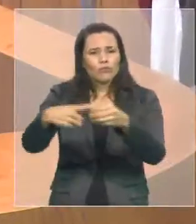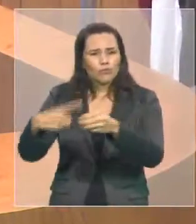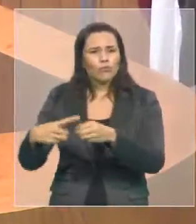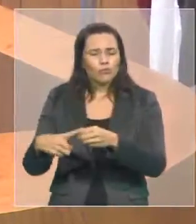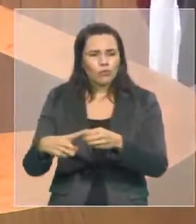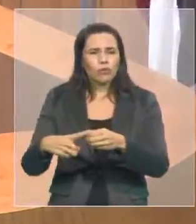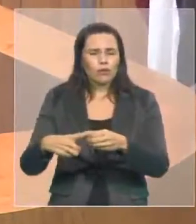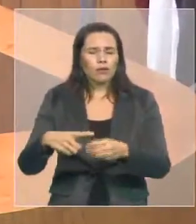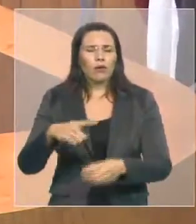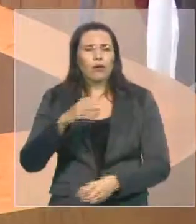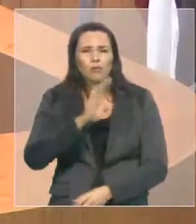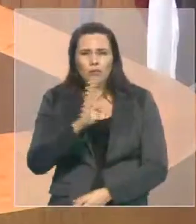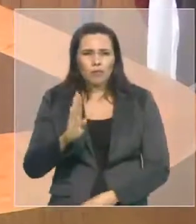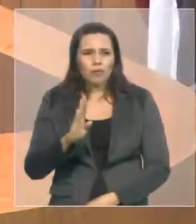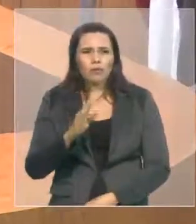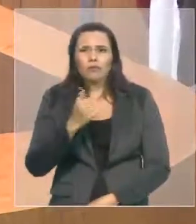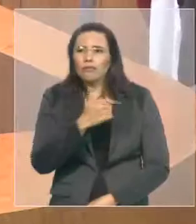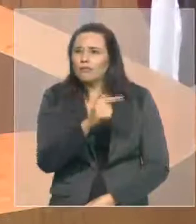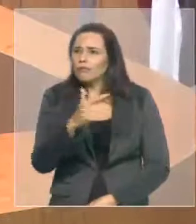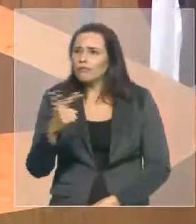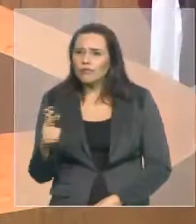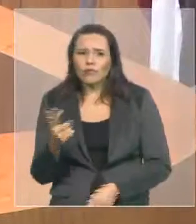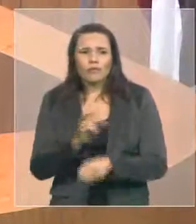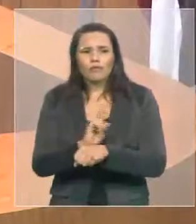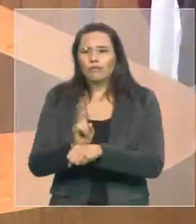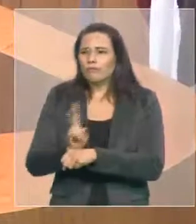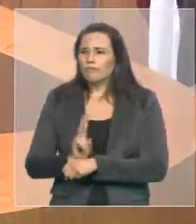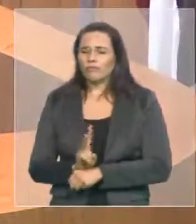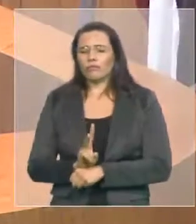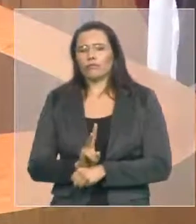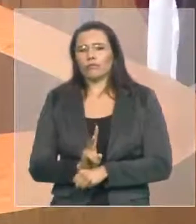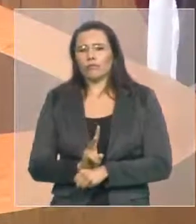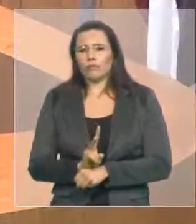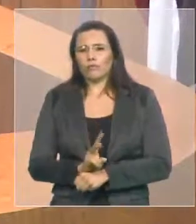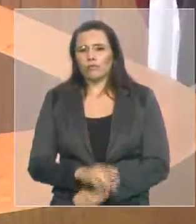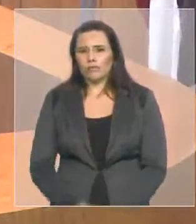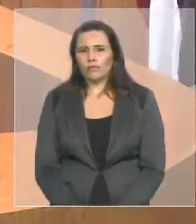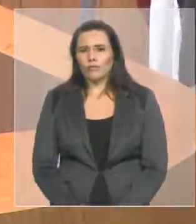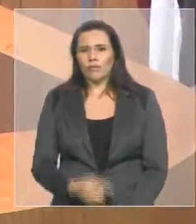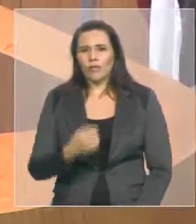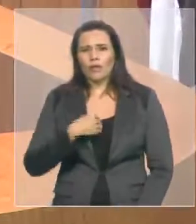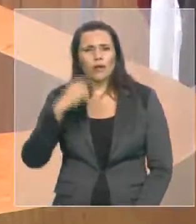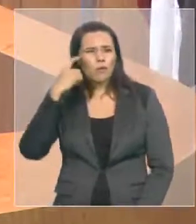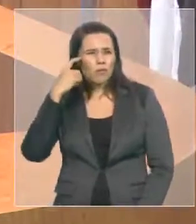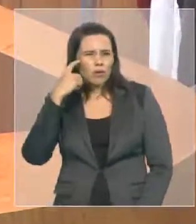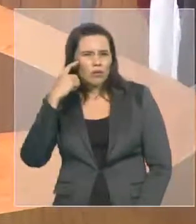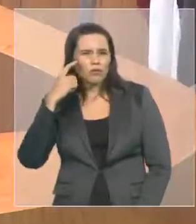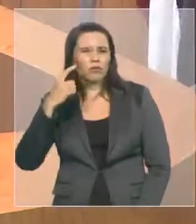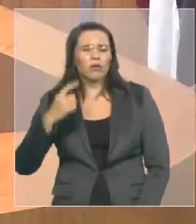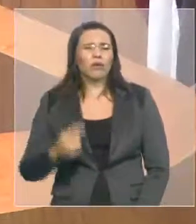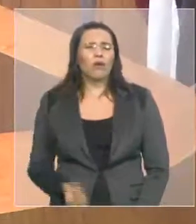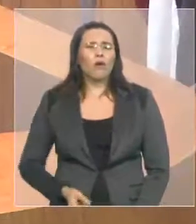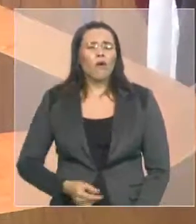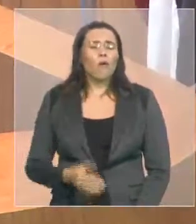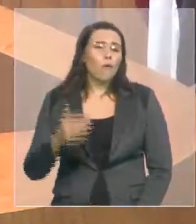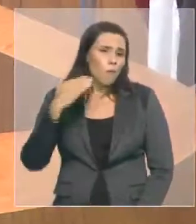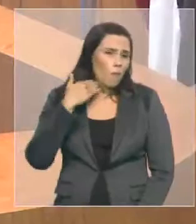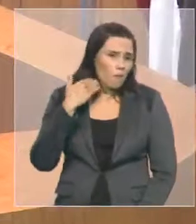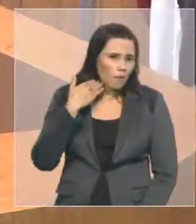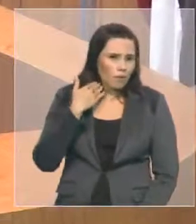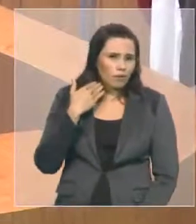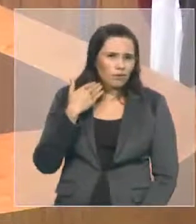será que os bancos com recordes de lucro todos os anos não poderiam manter sua segurança e